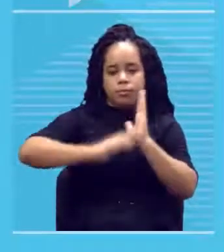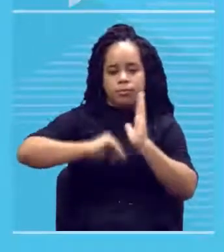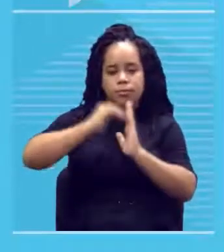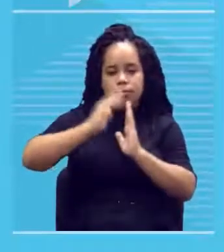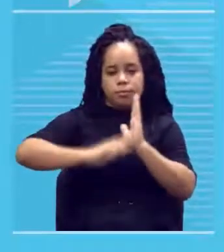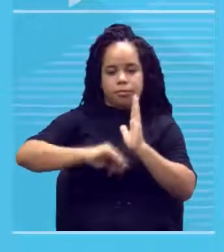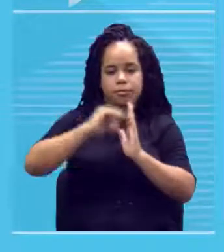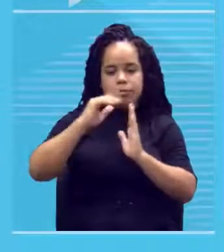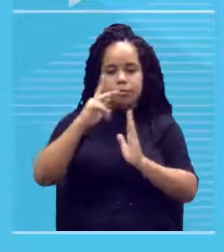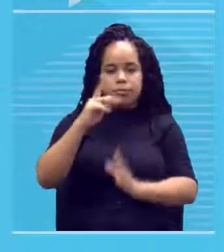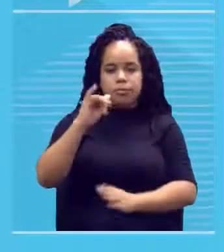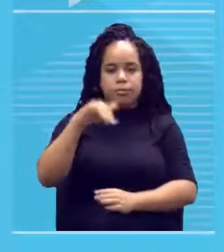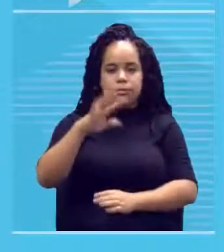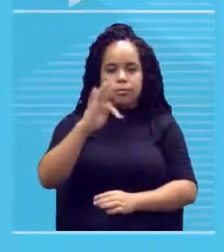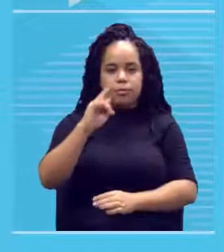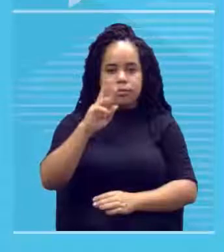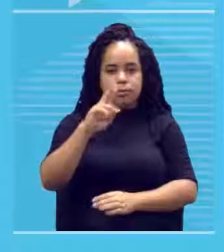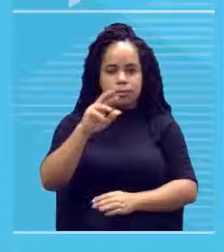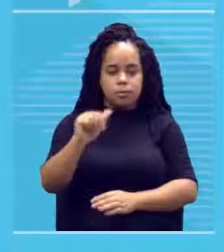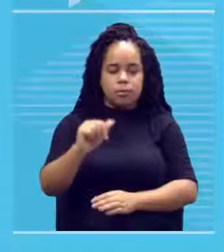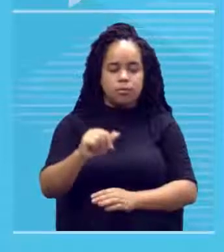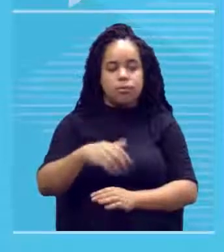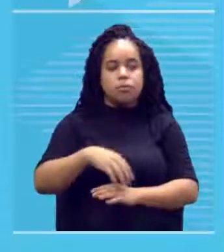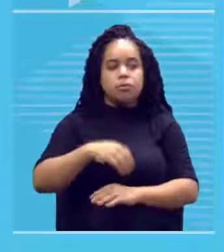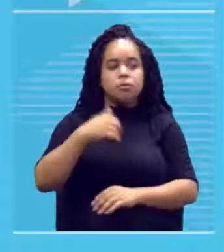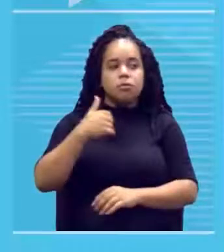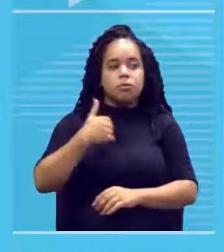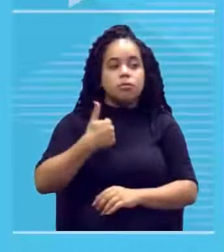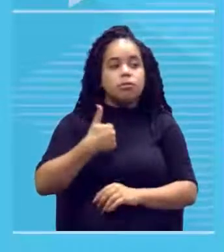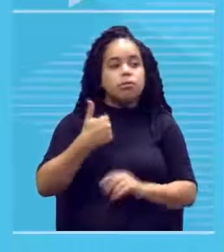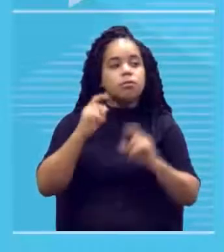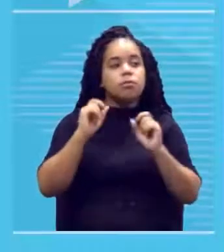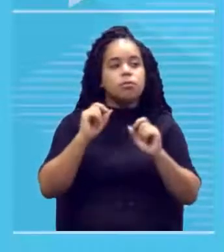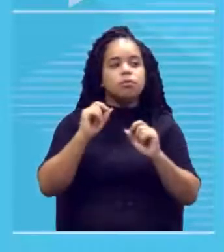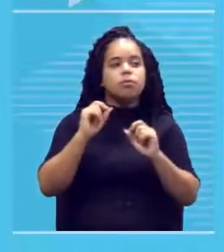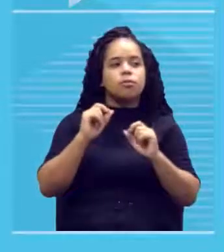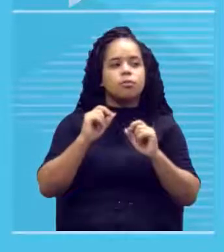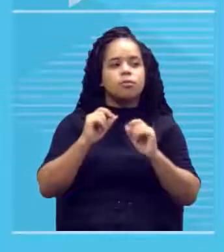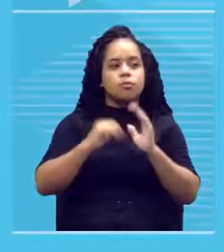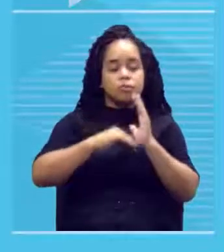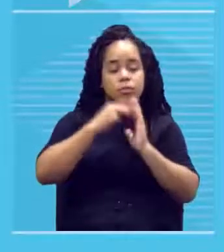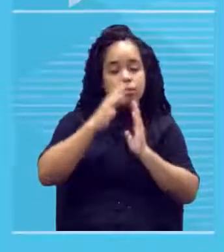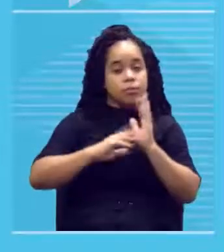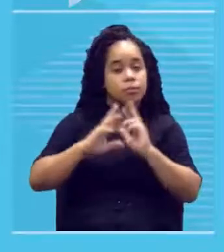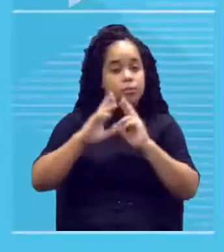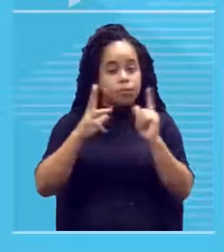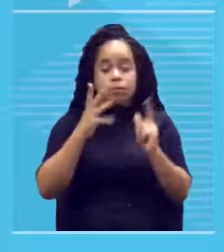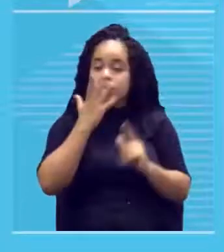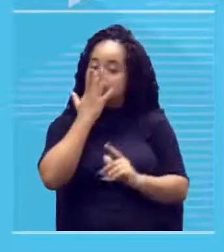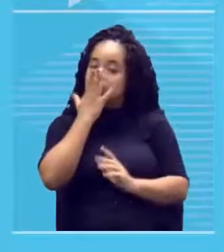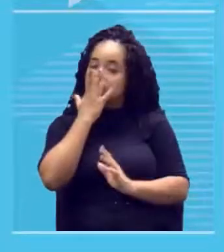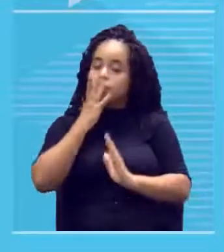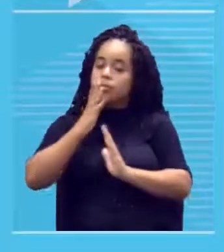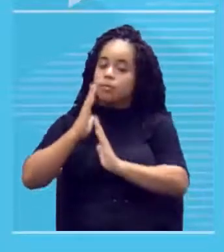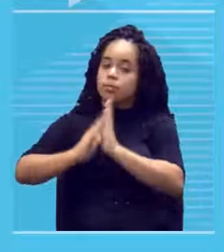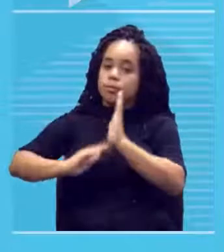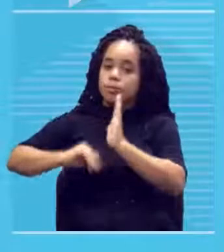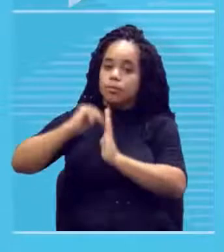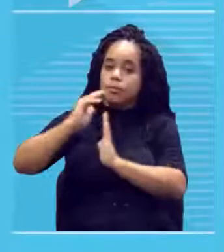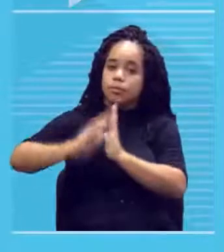Antes de começar aí com o texto, olha só, pintar é diferente de colorir. Como assim, professor?